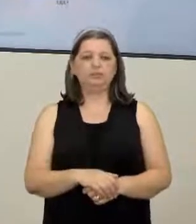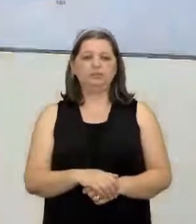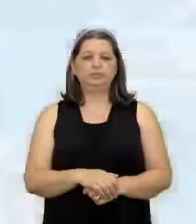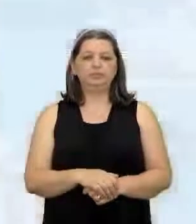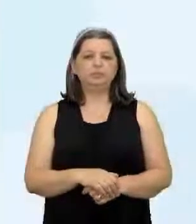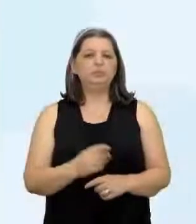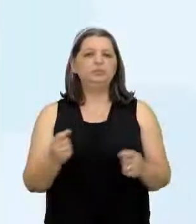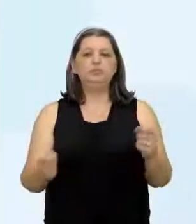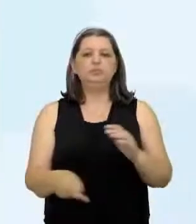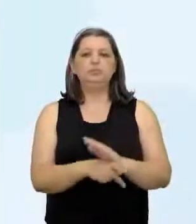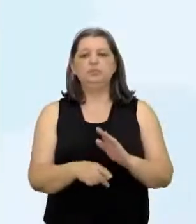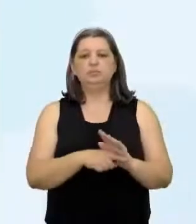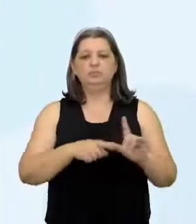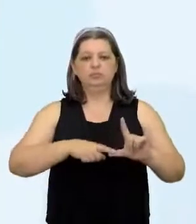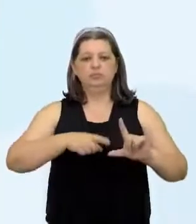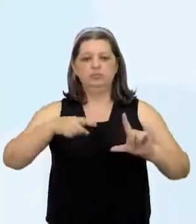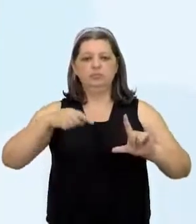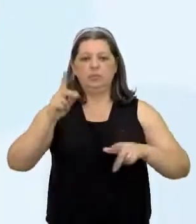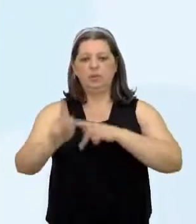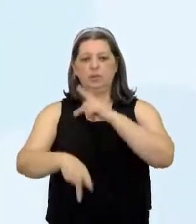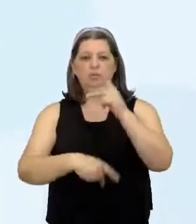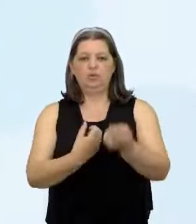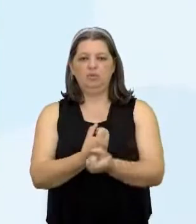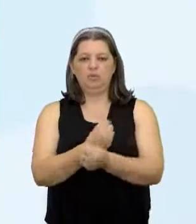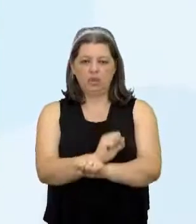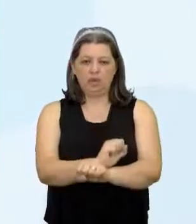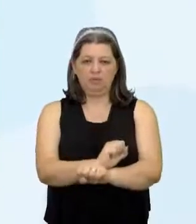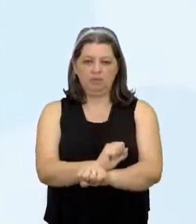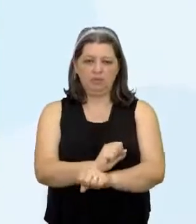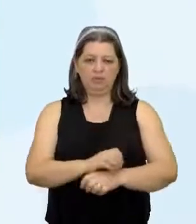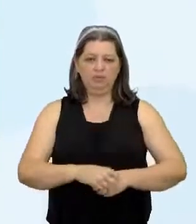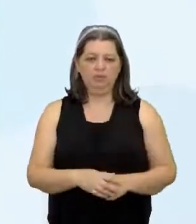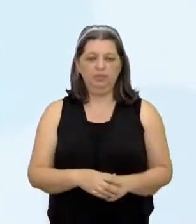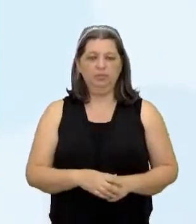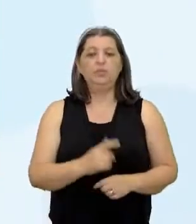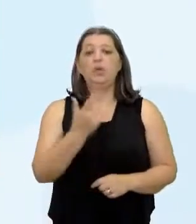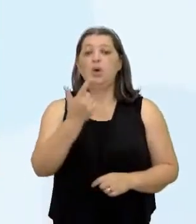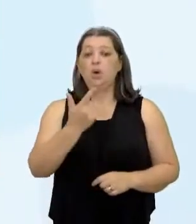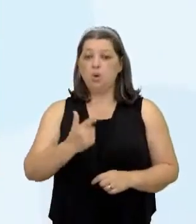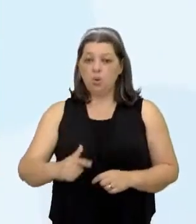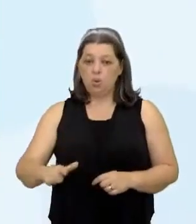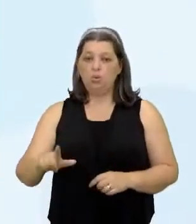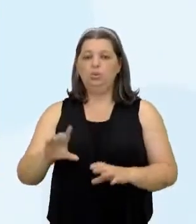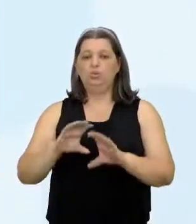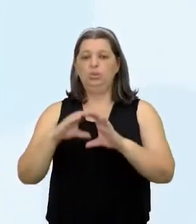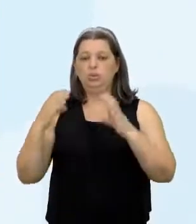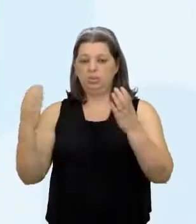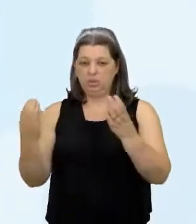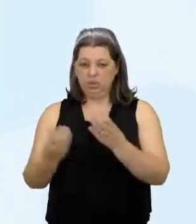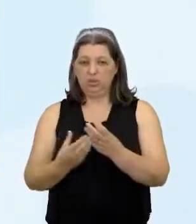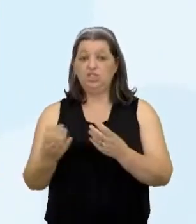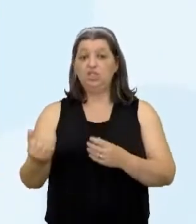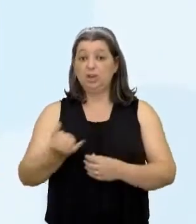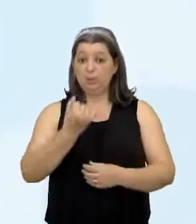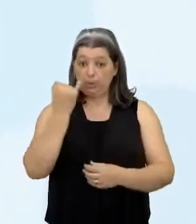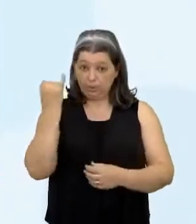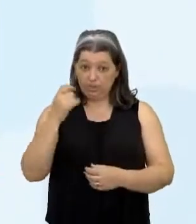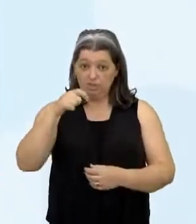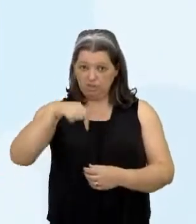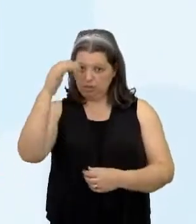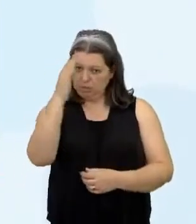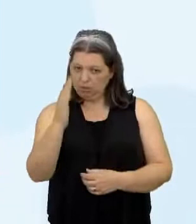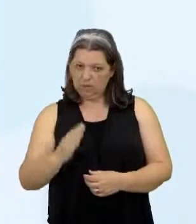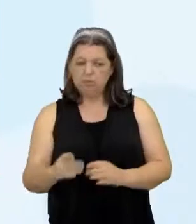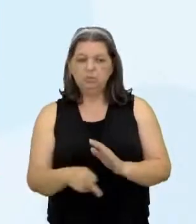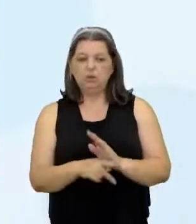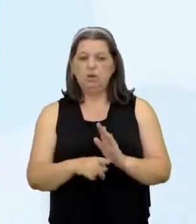povoamento População escravizada Vamos pra Outra comunidade Importantíssima aqui Para o Brasil Então a estatística